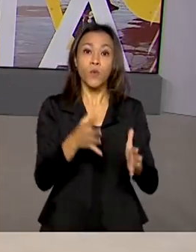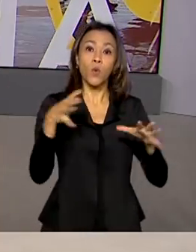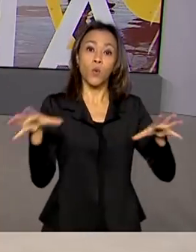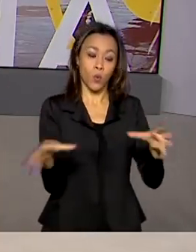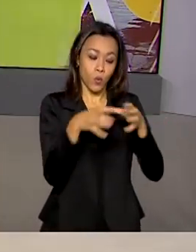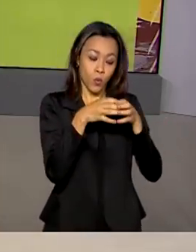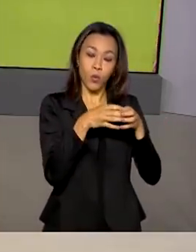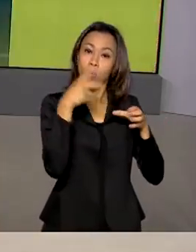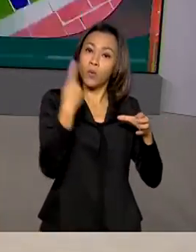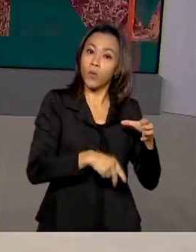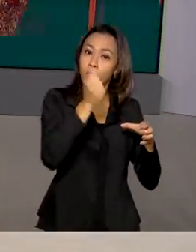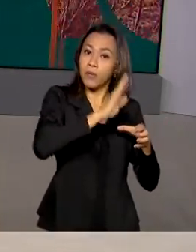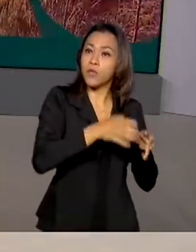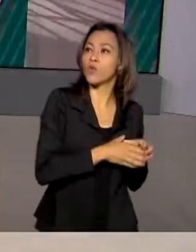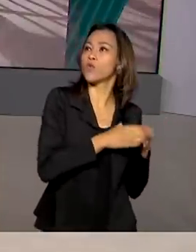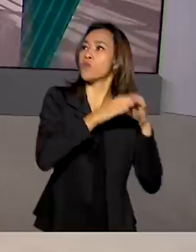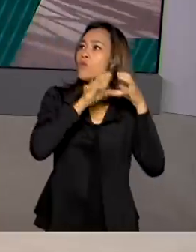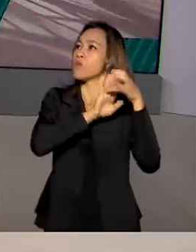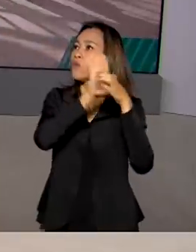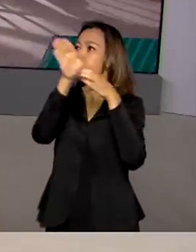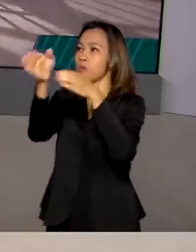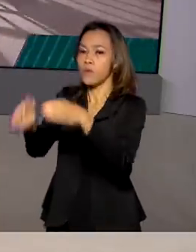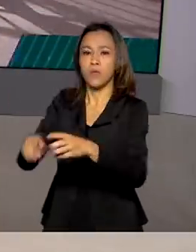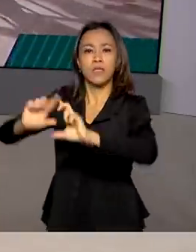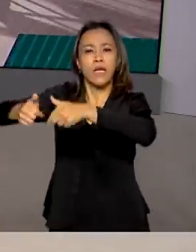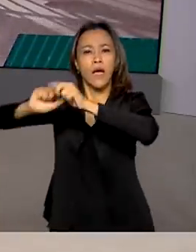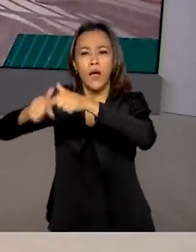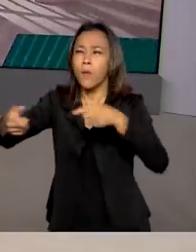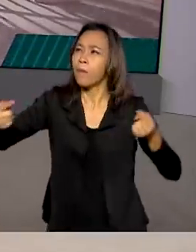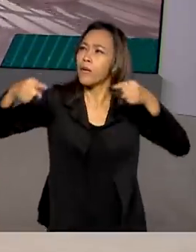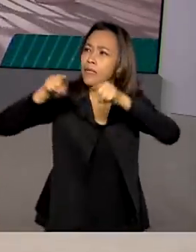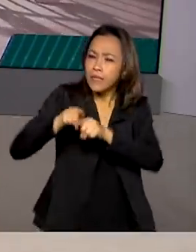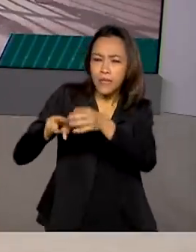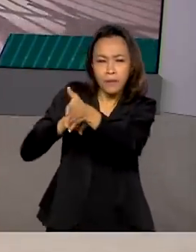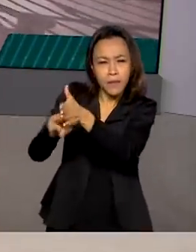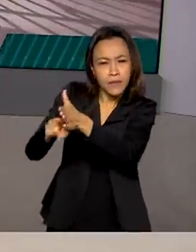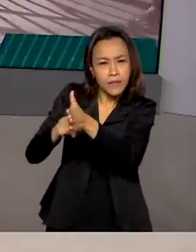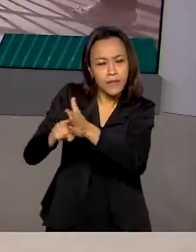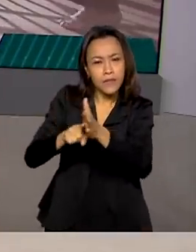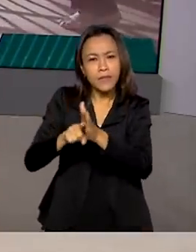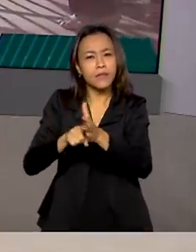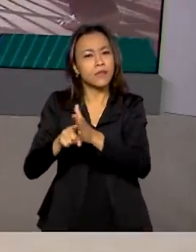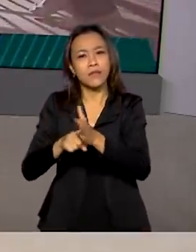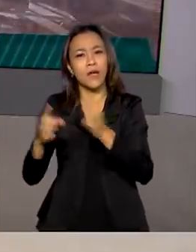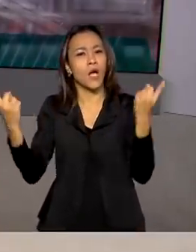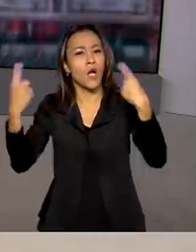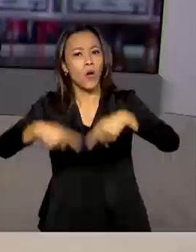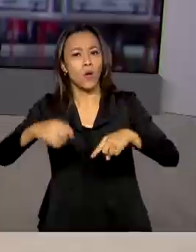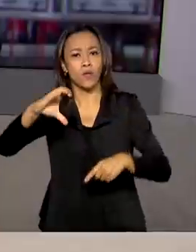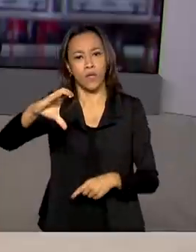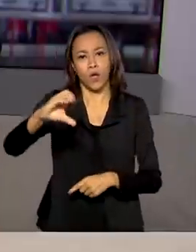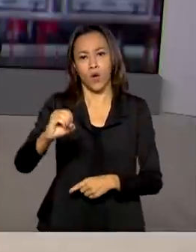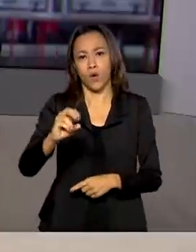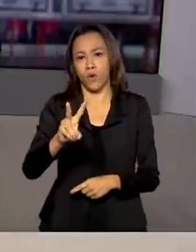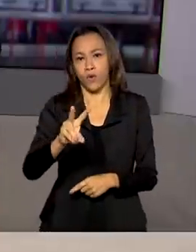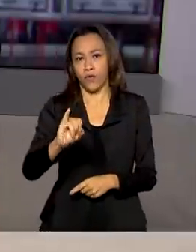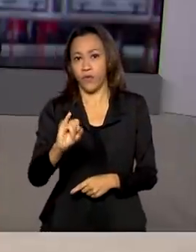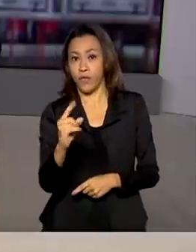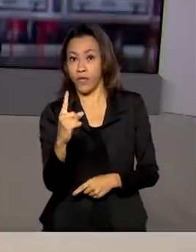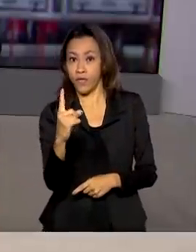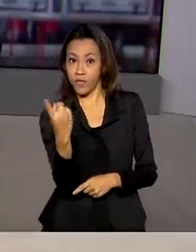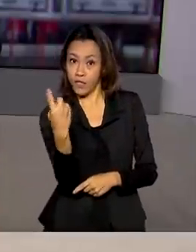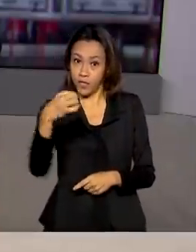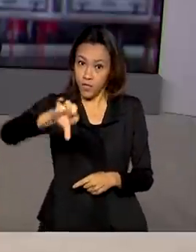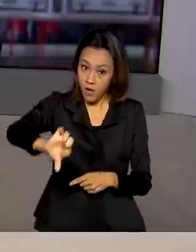em busca de novas parcerias em pesquisas contra a Covid-19. Nós vamos ao Palácio do Planalto até onde está o